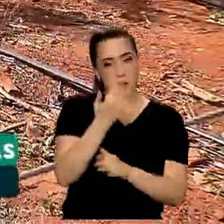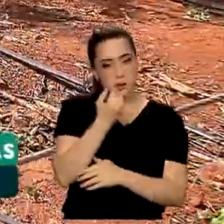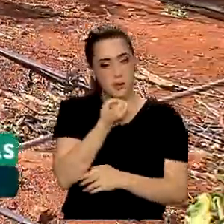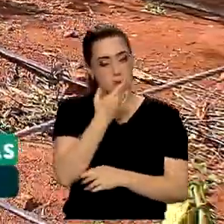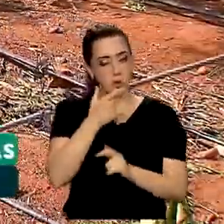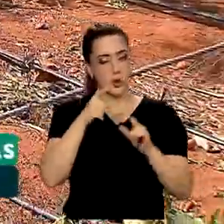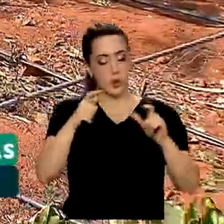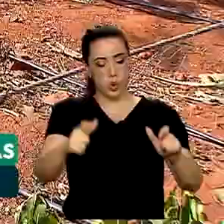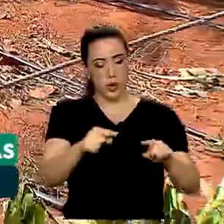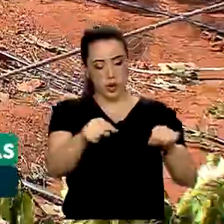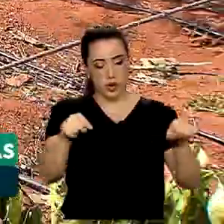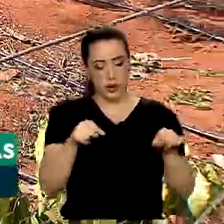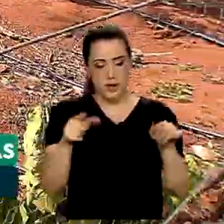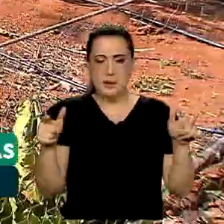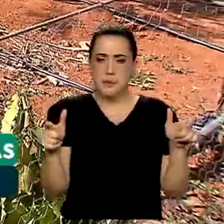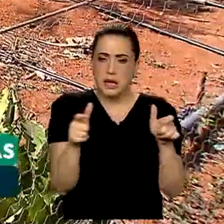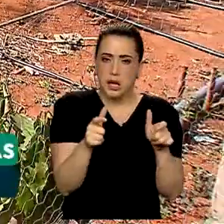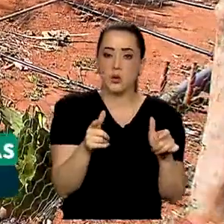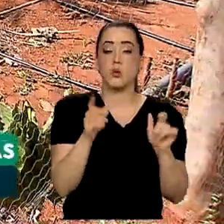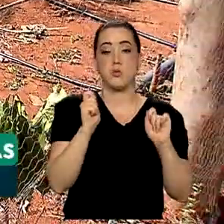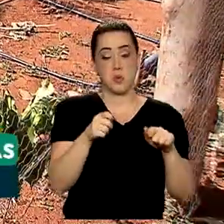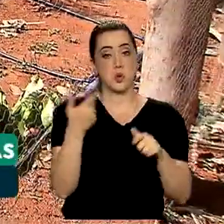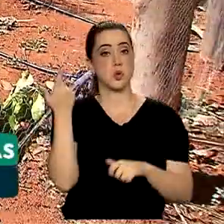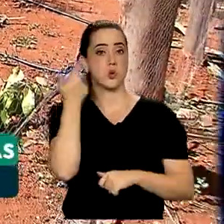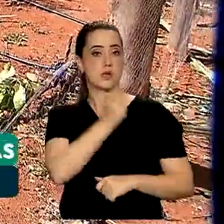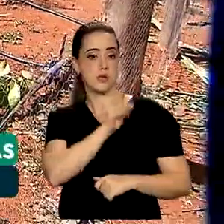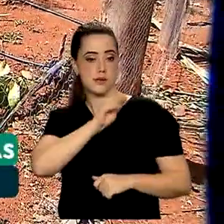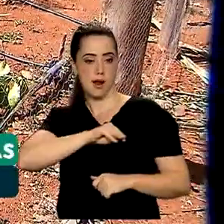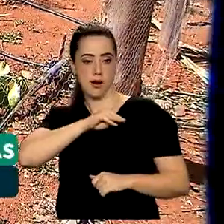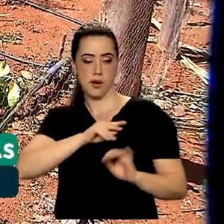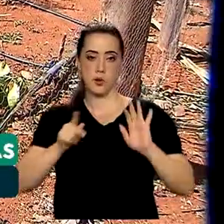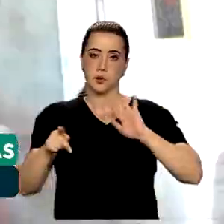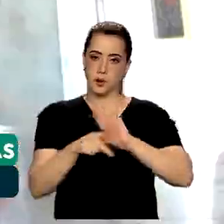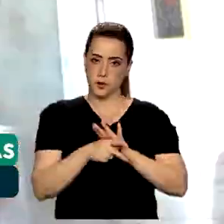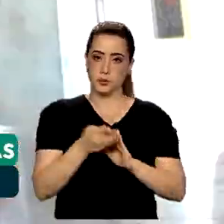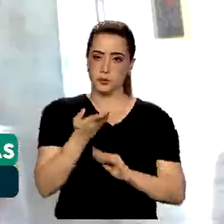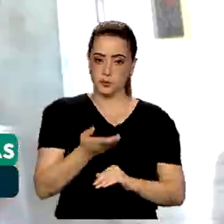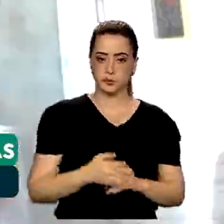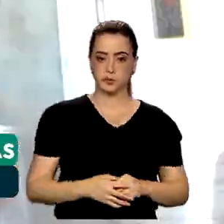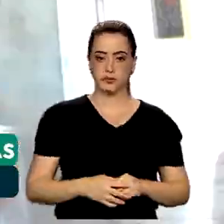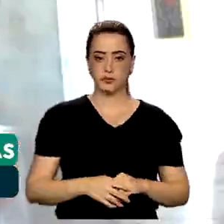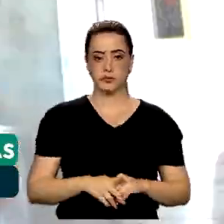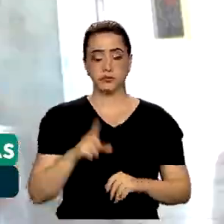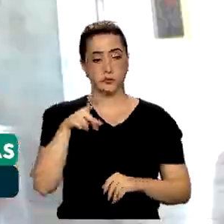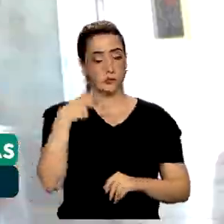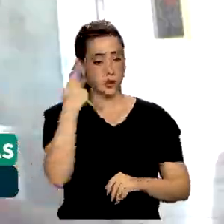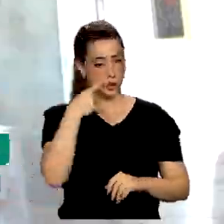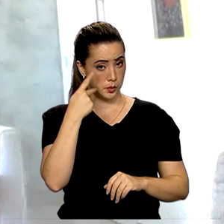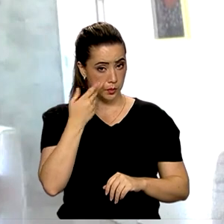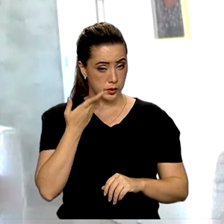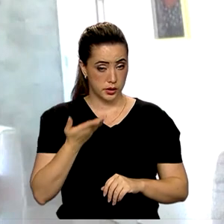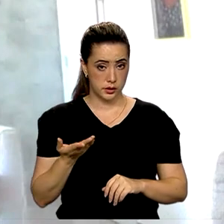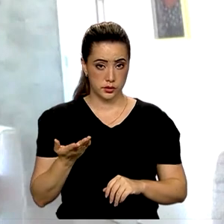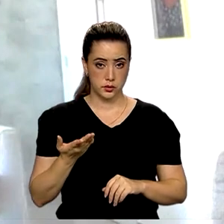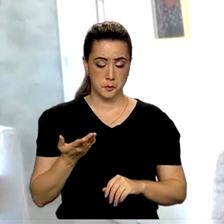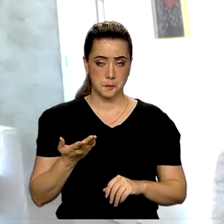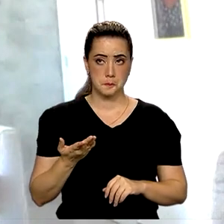pequenos lotes e assim conquistar autonomia econômica. É uma política que vai